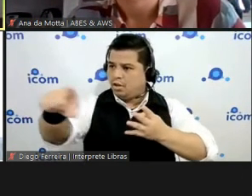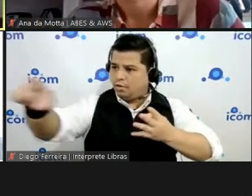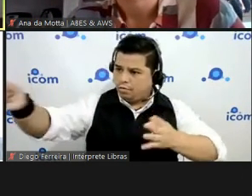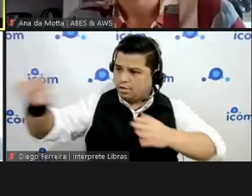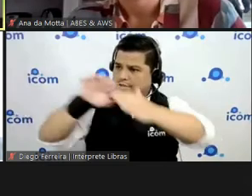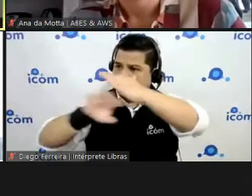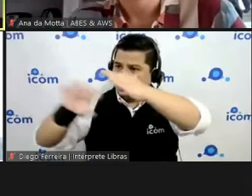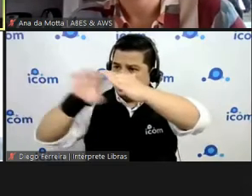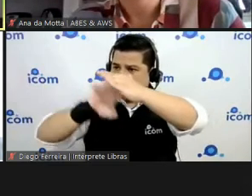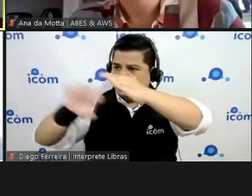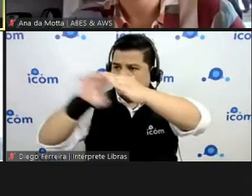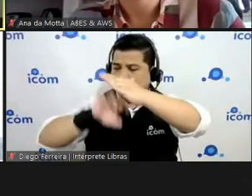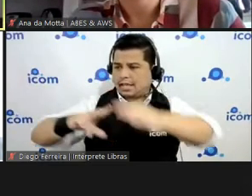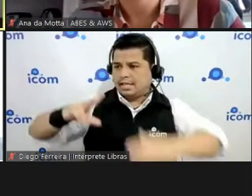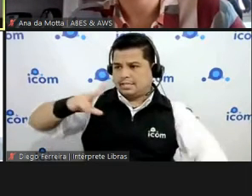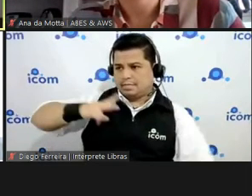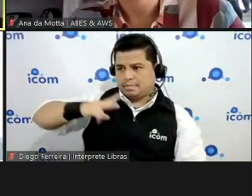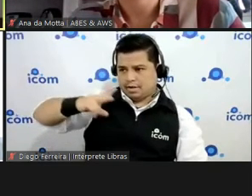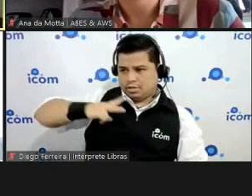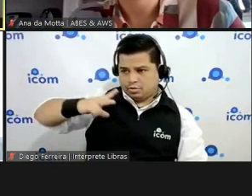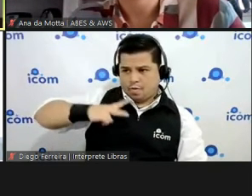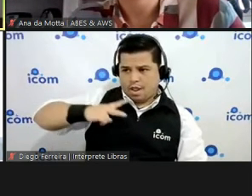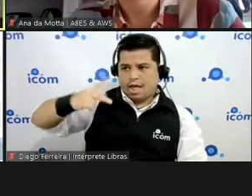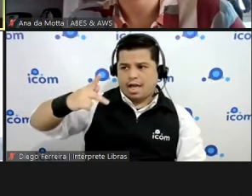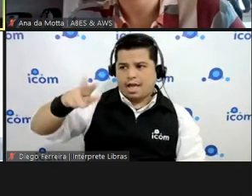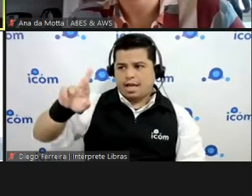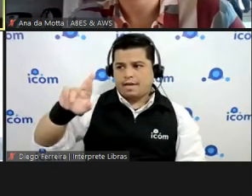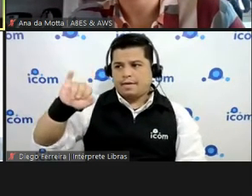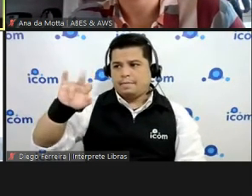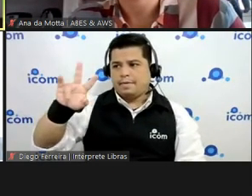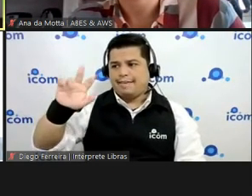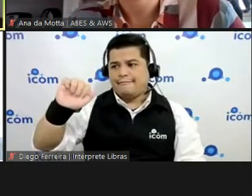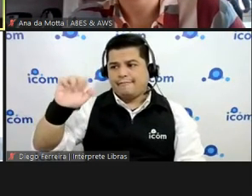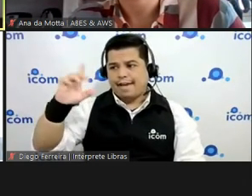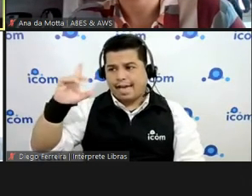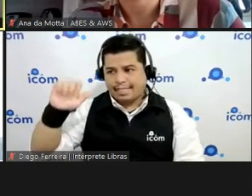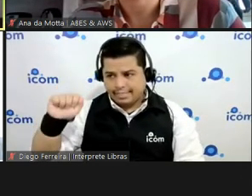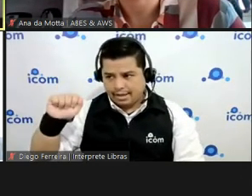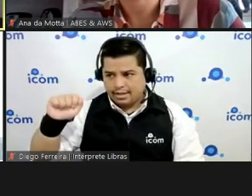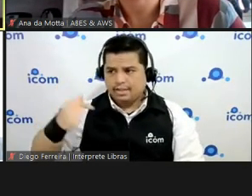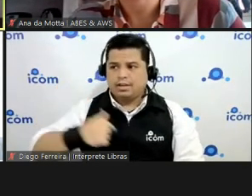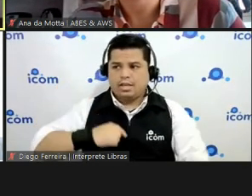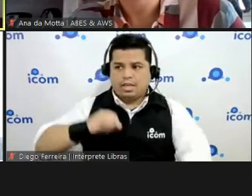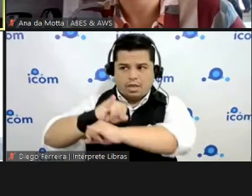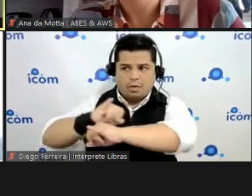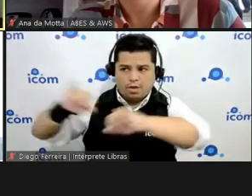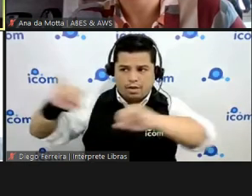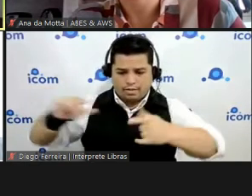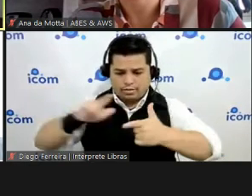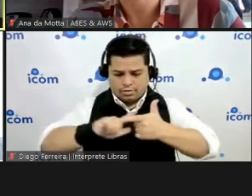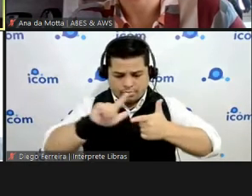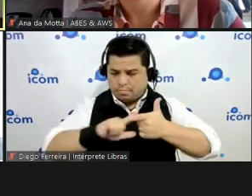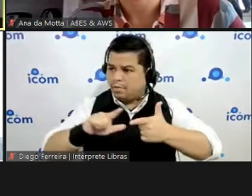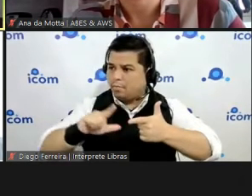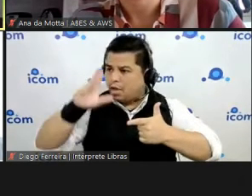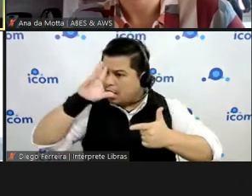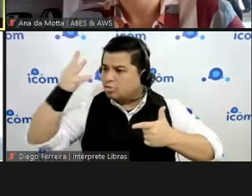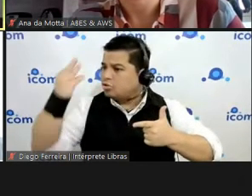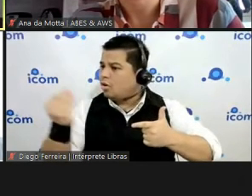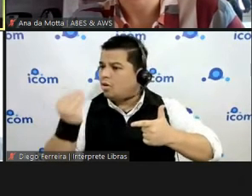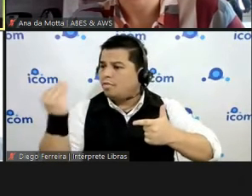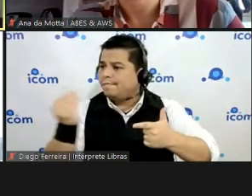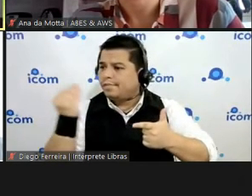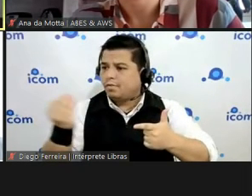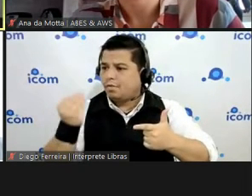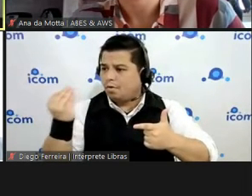problema como vocês acham que a gente resolve isso e aí é feito um diálogo